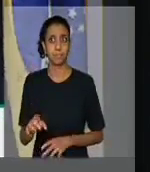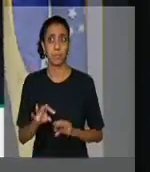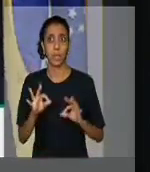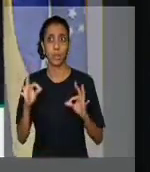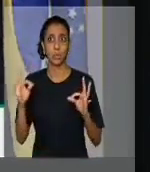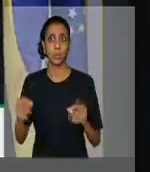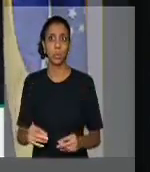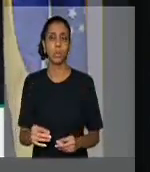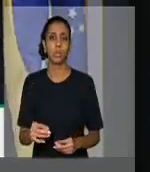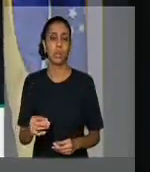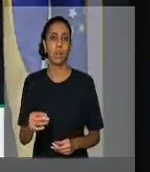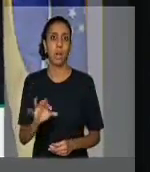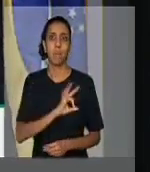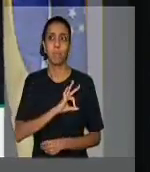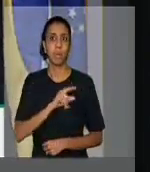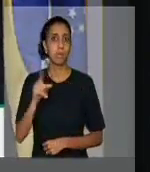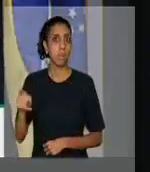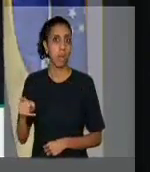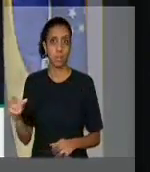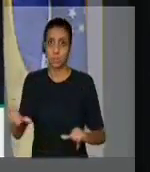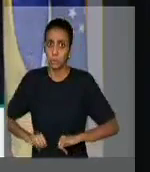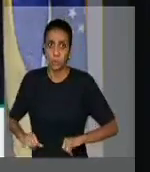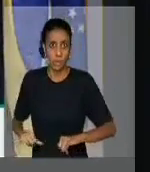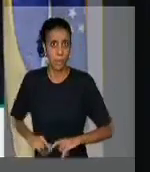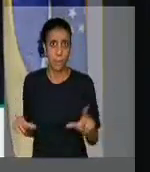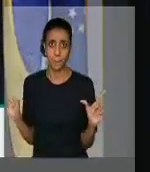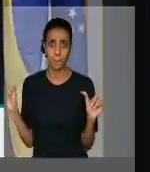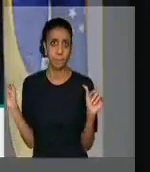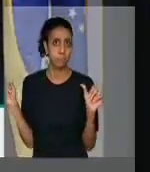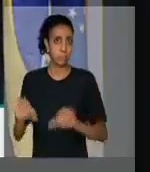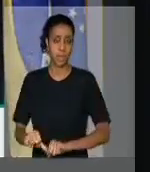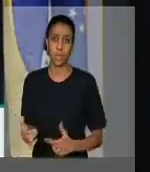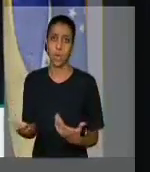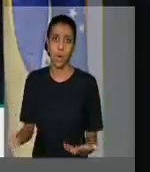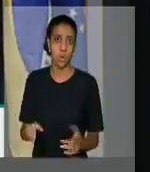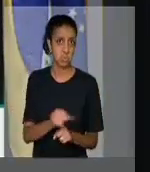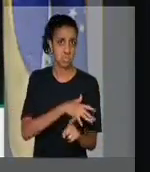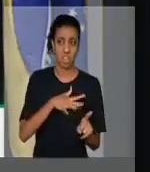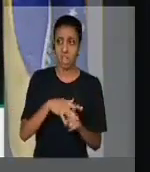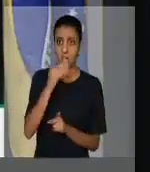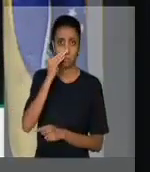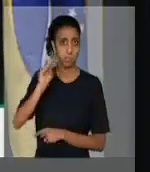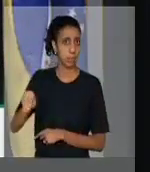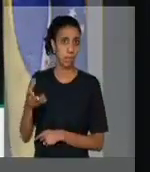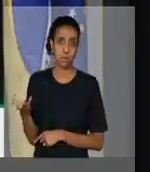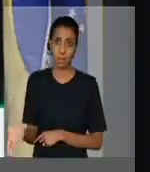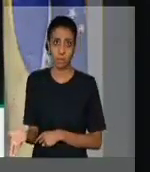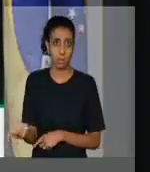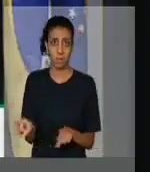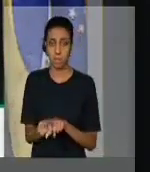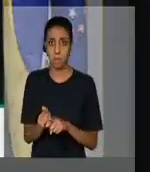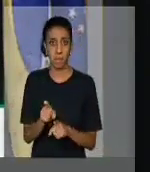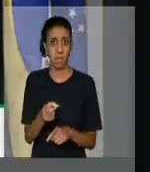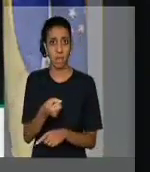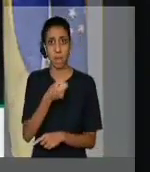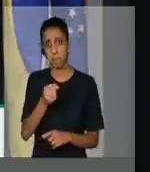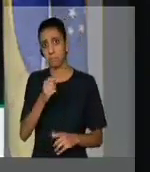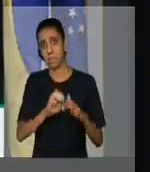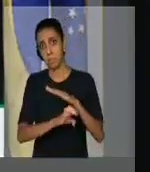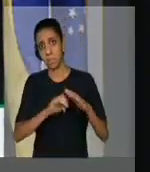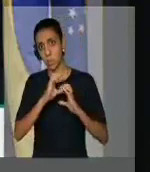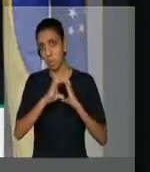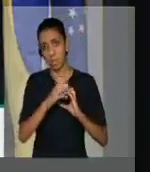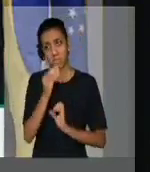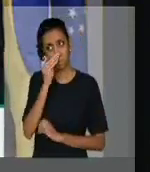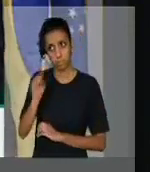pagos para serem assassinados nas ruas e sem o reconhecimento da sociedade brasileira e da imprensa brasileira. Esse